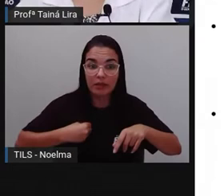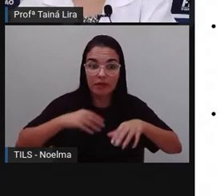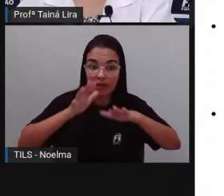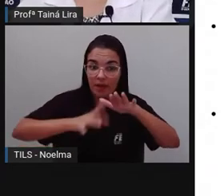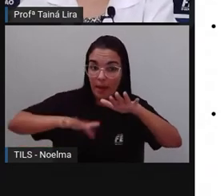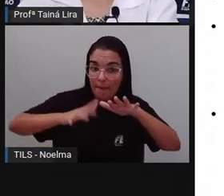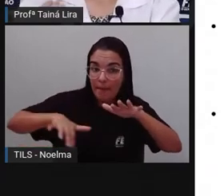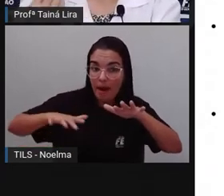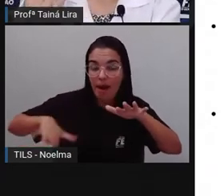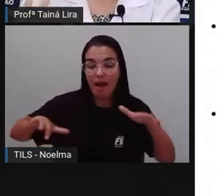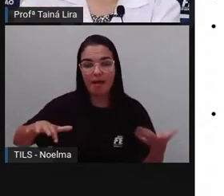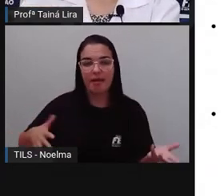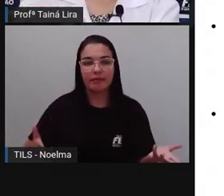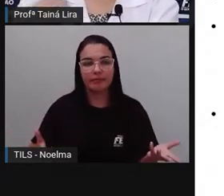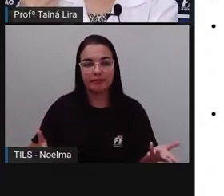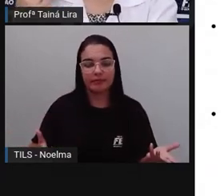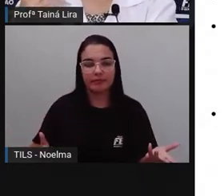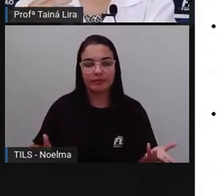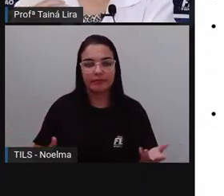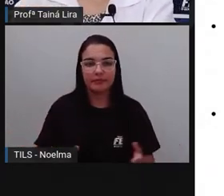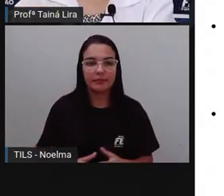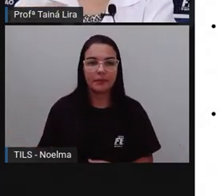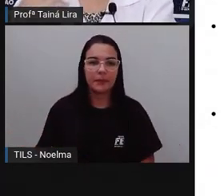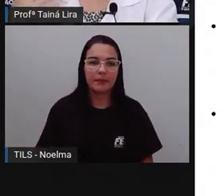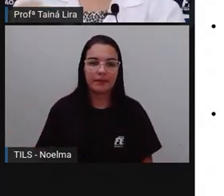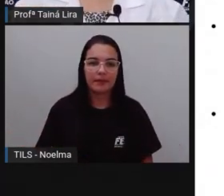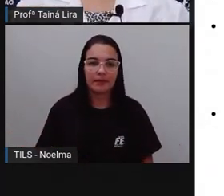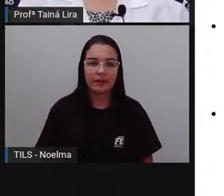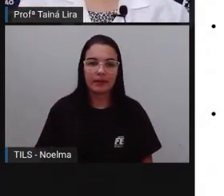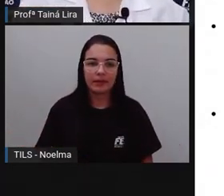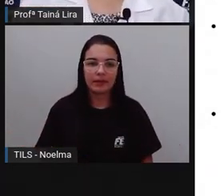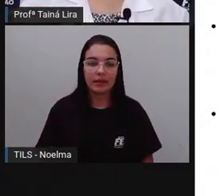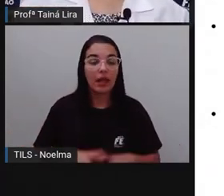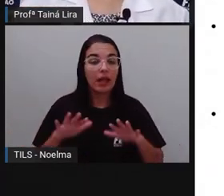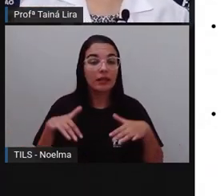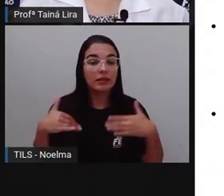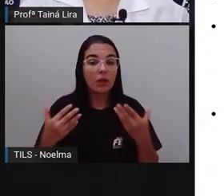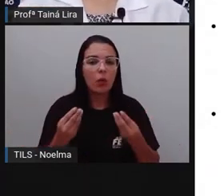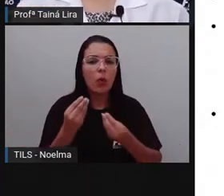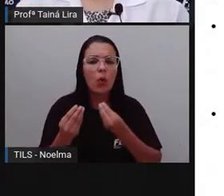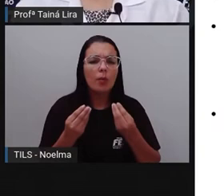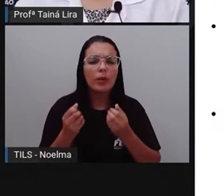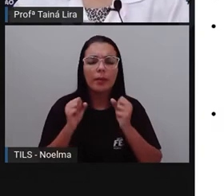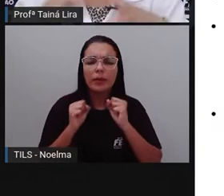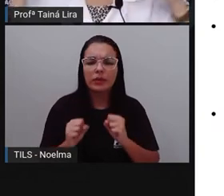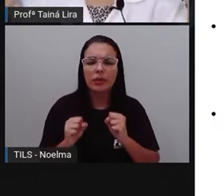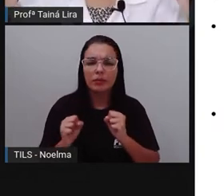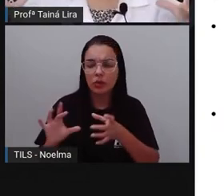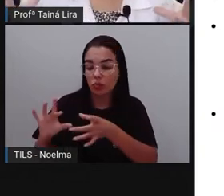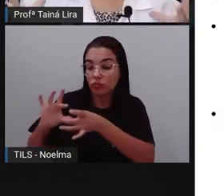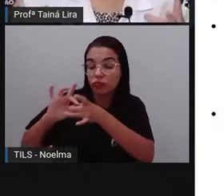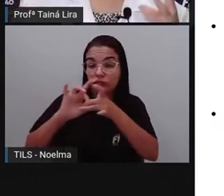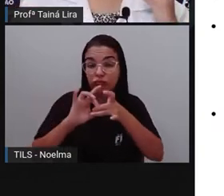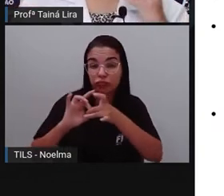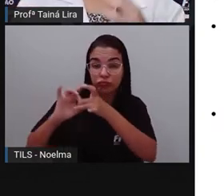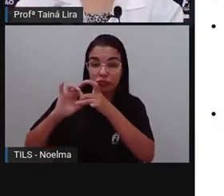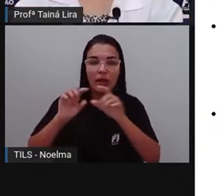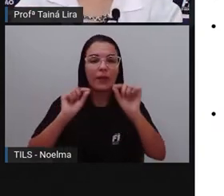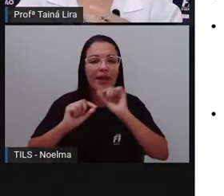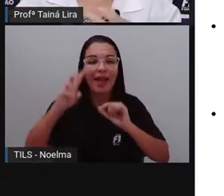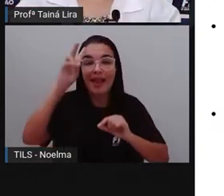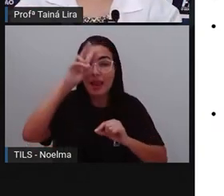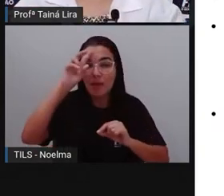ribeirinhos. E como é que nós podemos conviver? Lembrar sempre, né, de